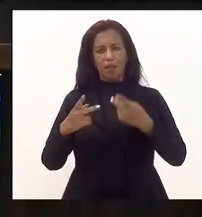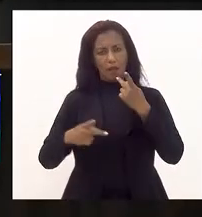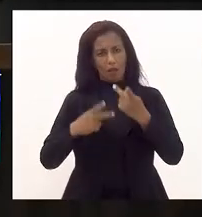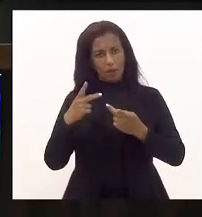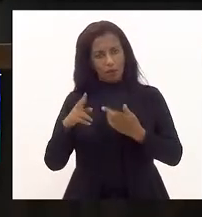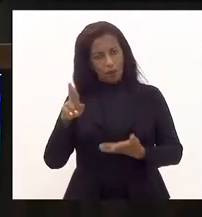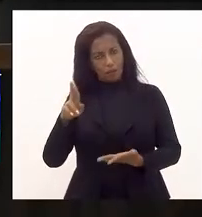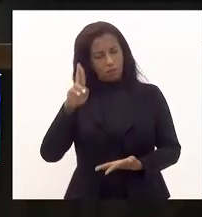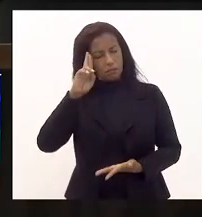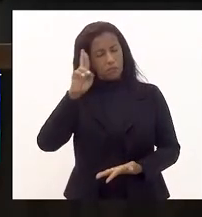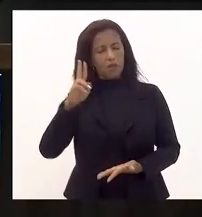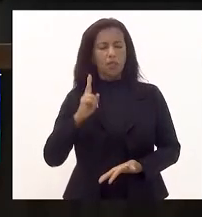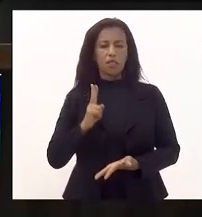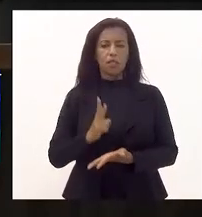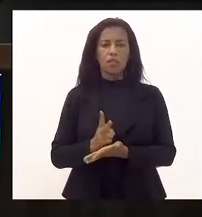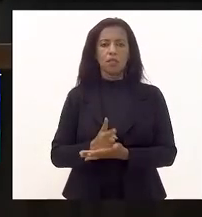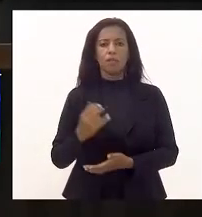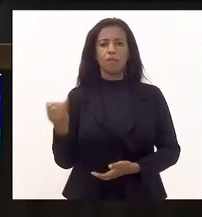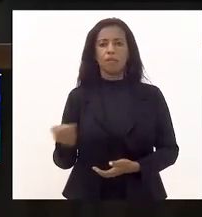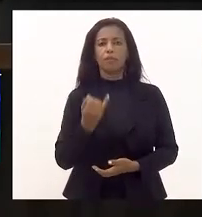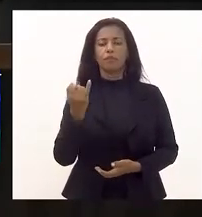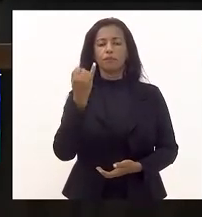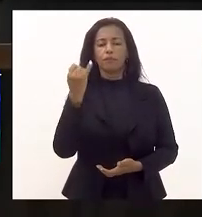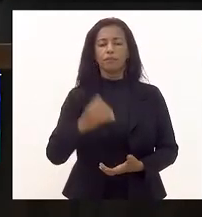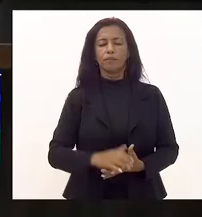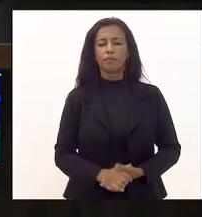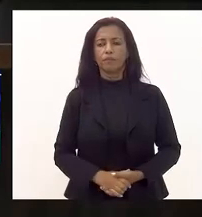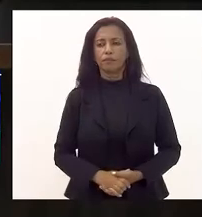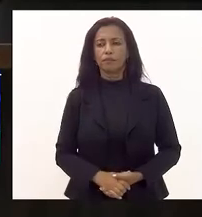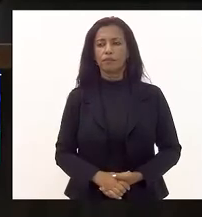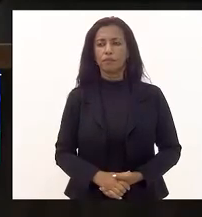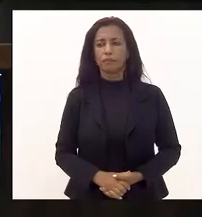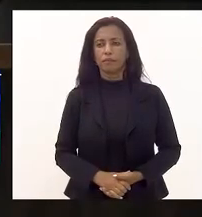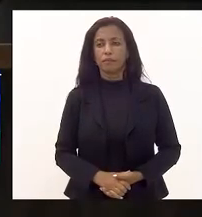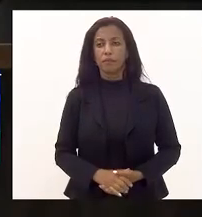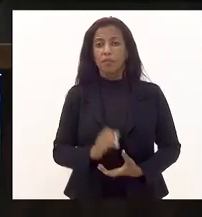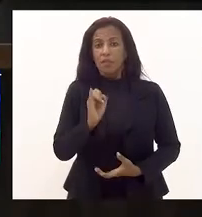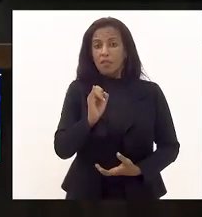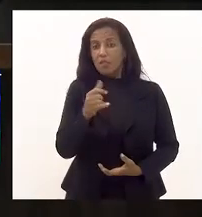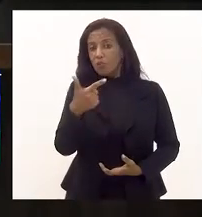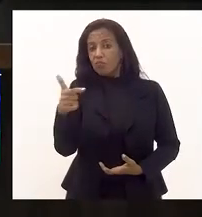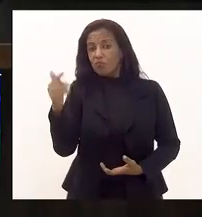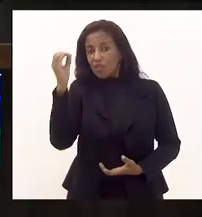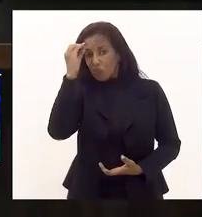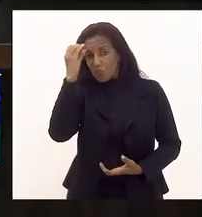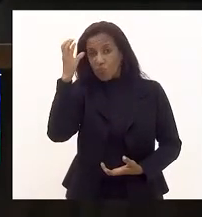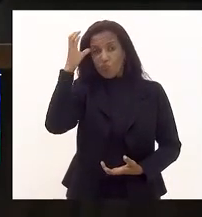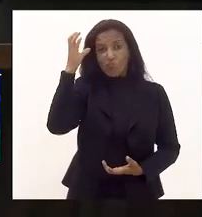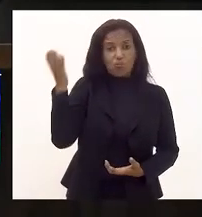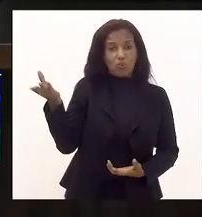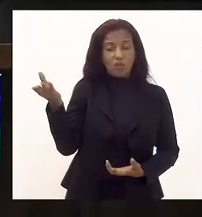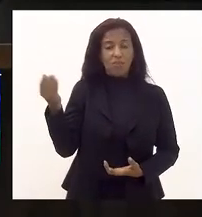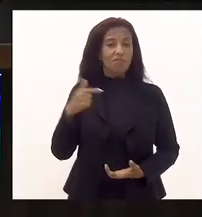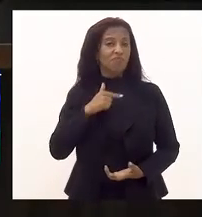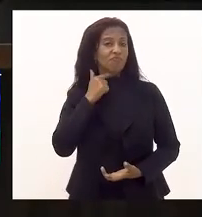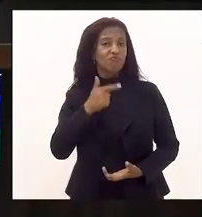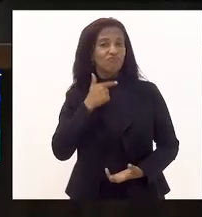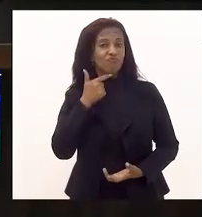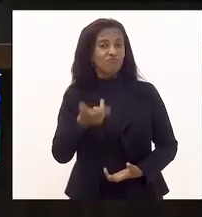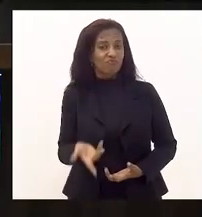excelência é sempre muito importante nesse sentido. sem cultura a gente não consegue